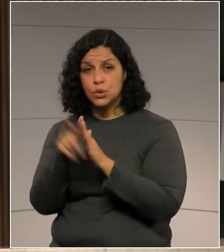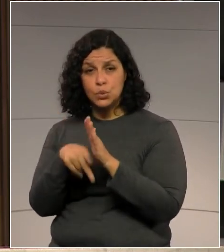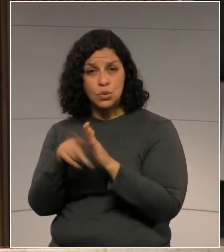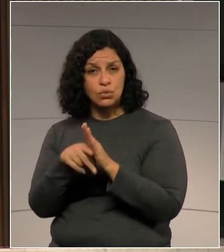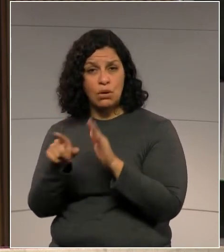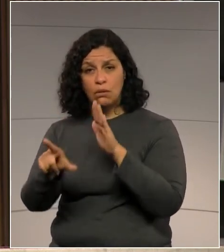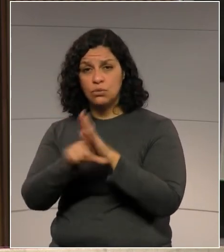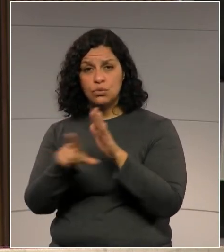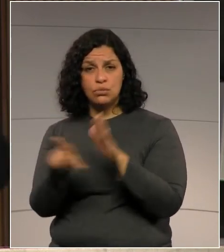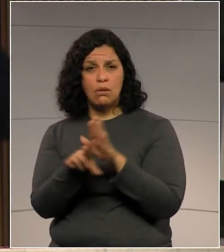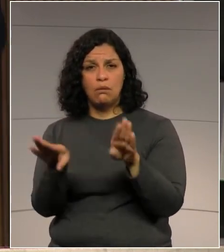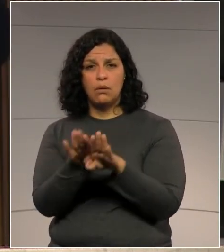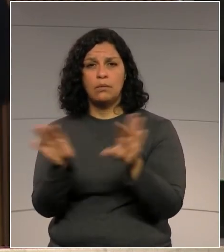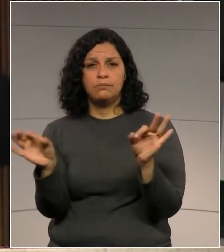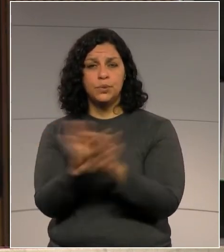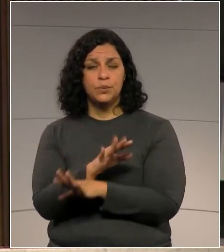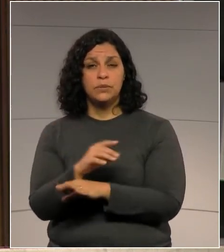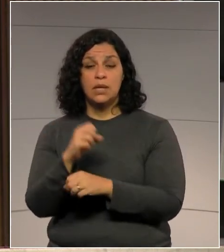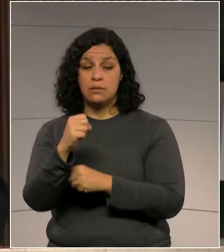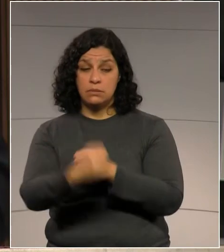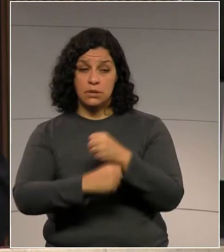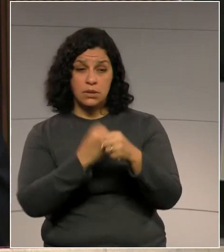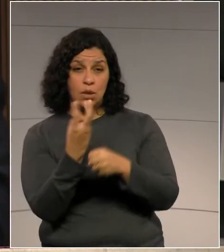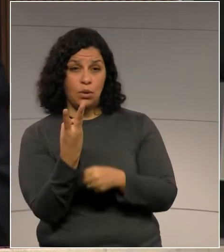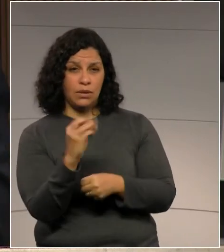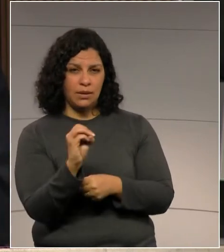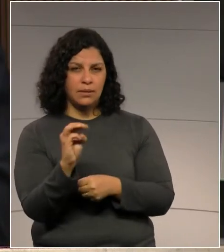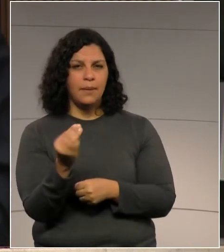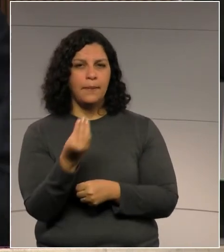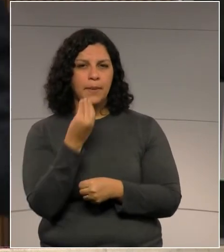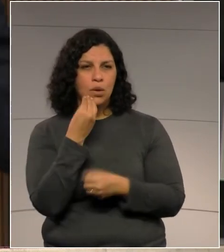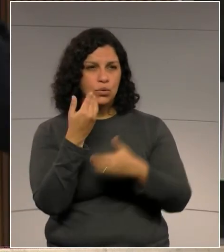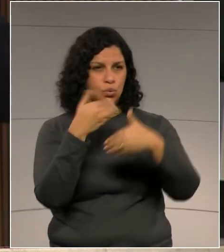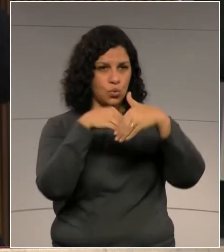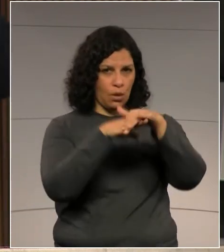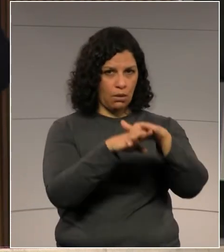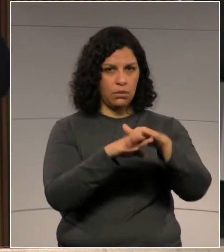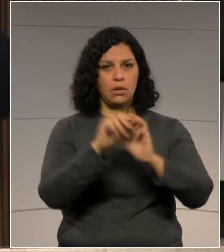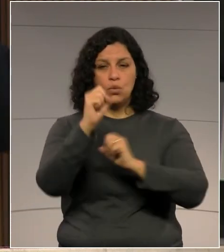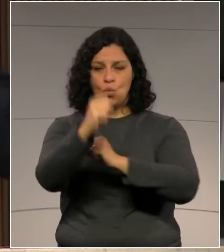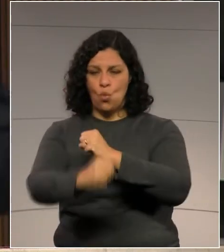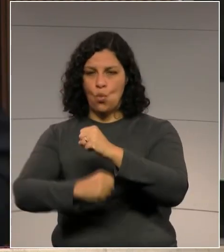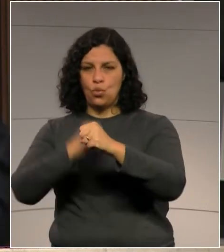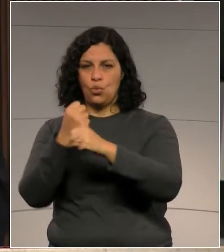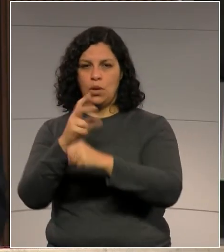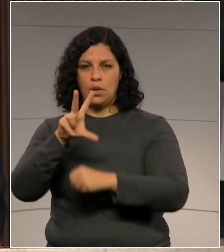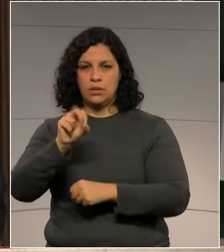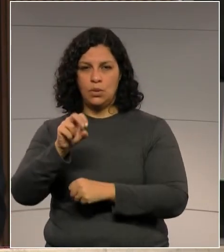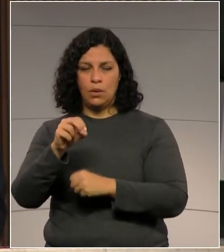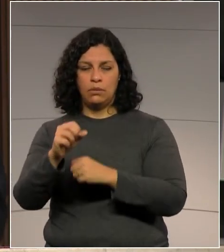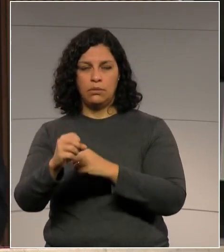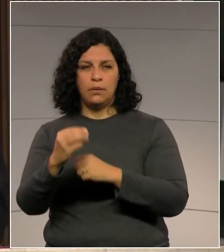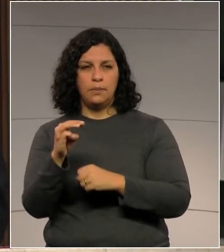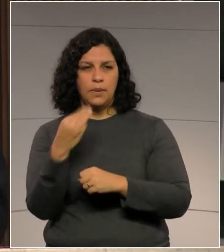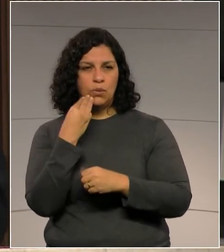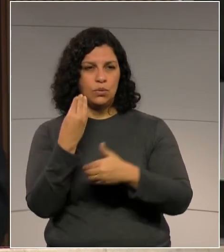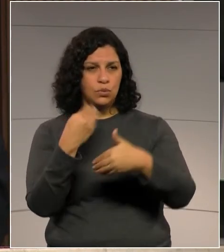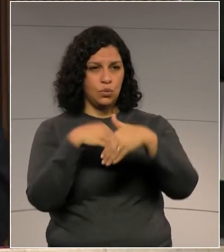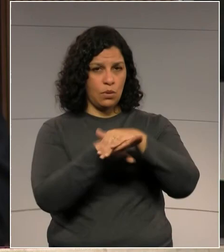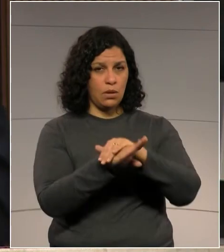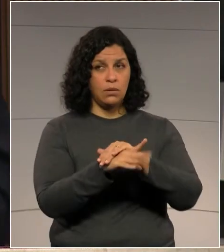esse ano foi 30 milhões, ano que vem é 50. Vai chegar a 1 bilhão daqui 10 anos.